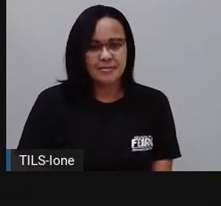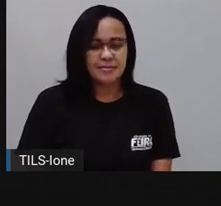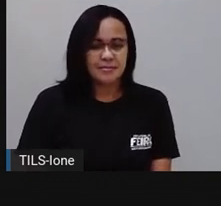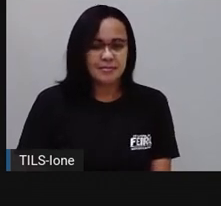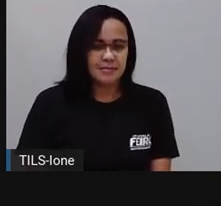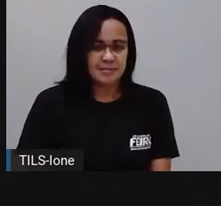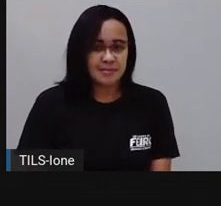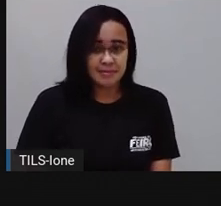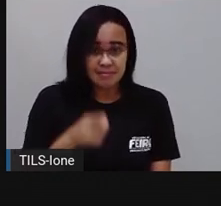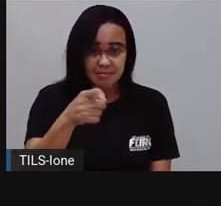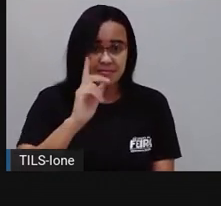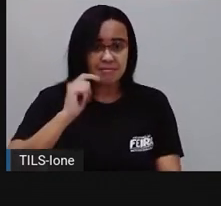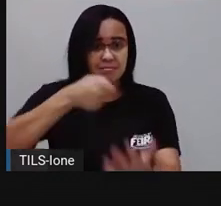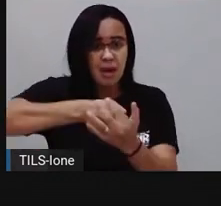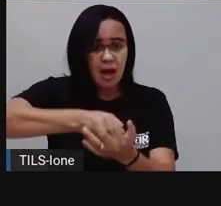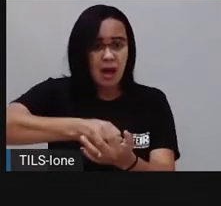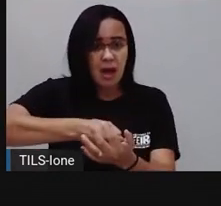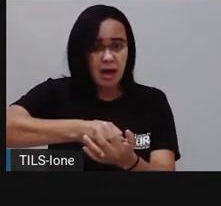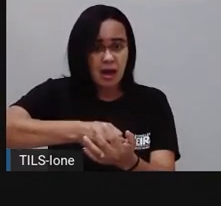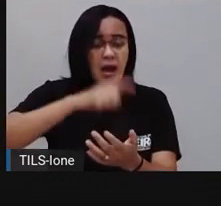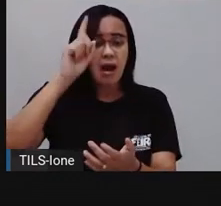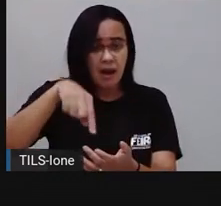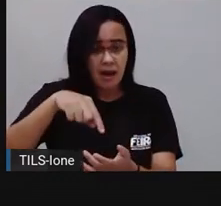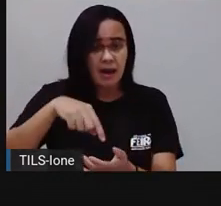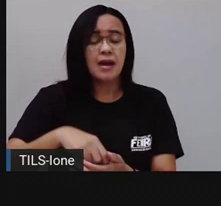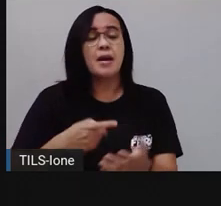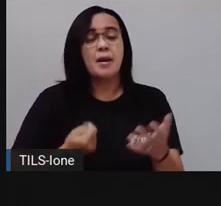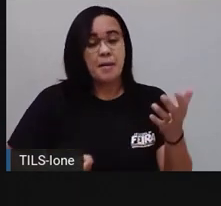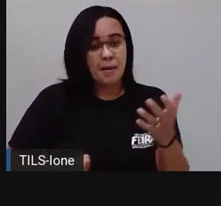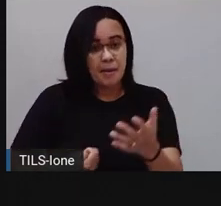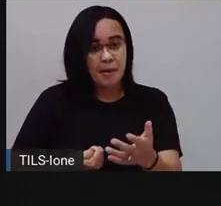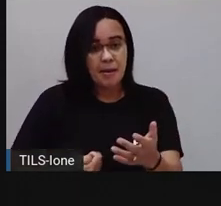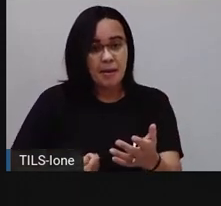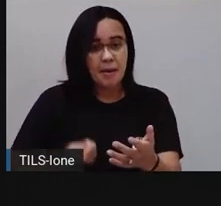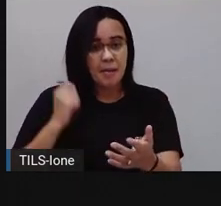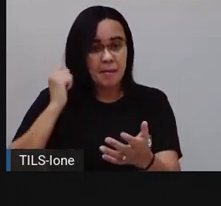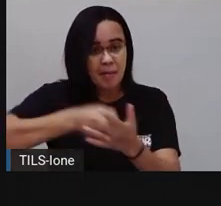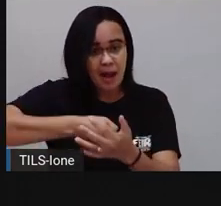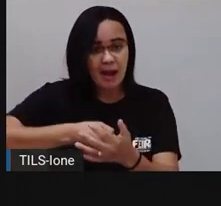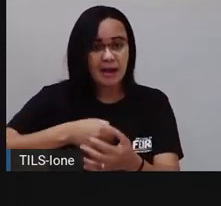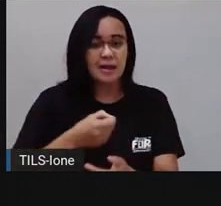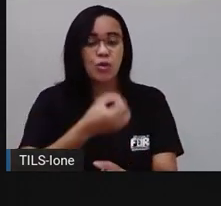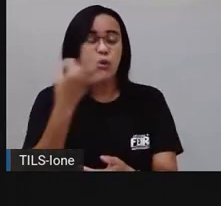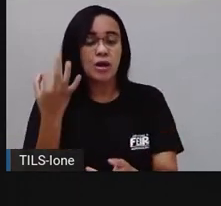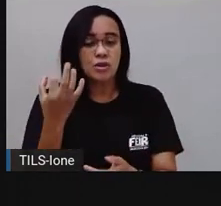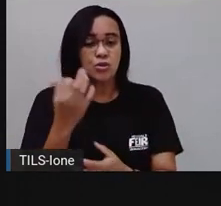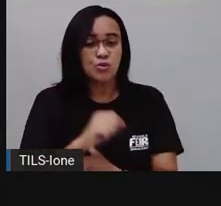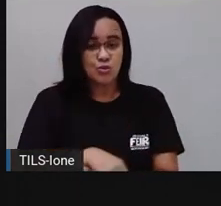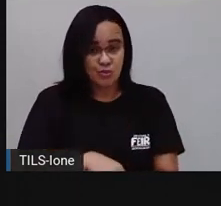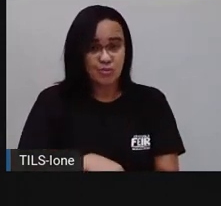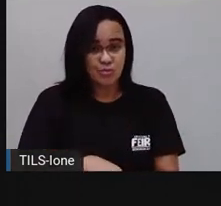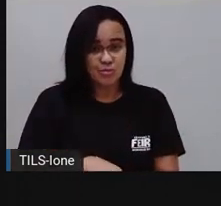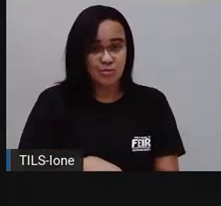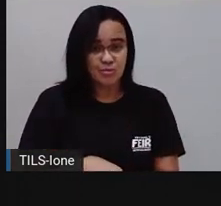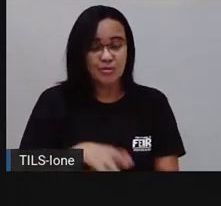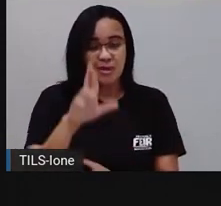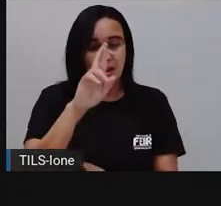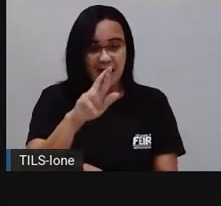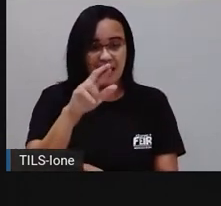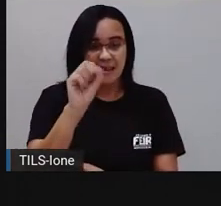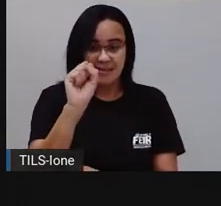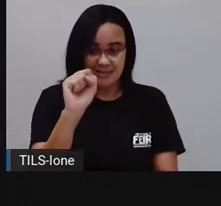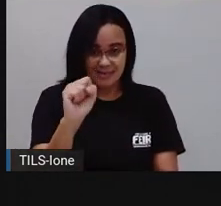Quanto ele deve pagar? Ele deve pagar, ó, R cifrão,